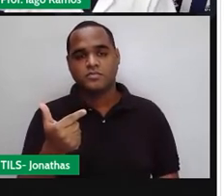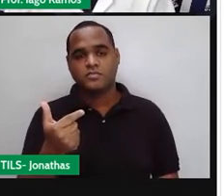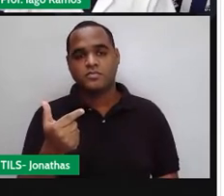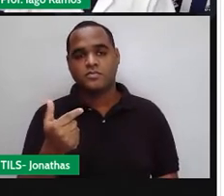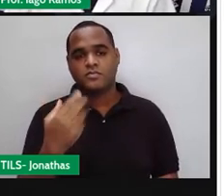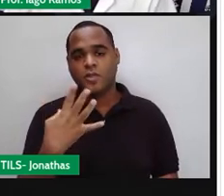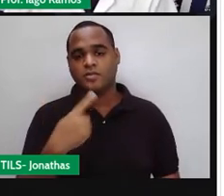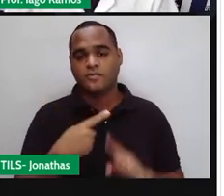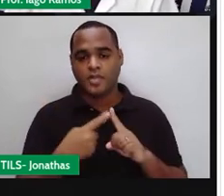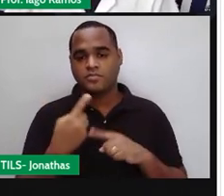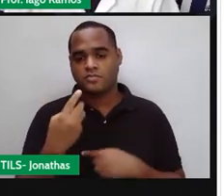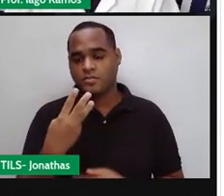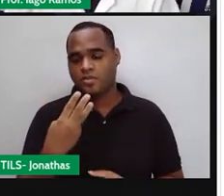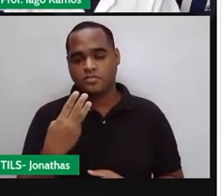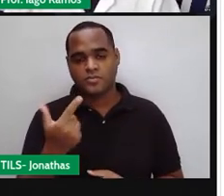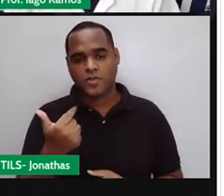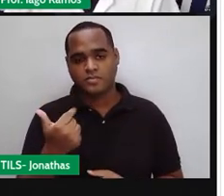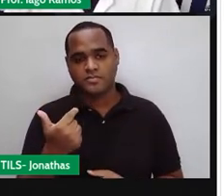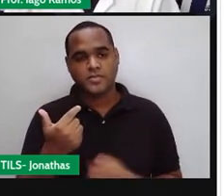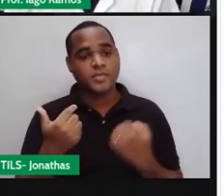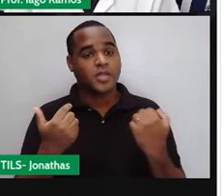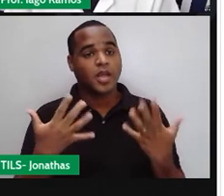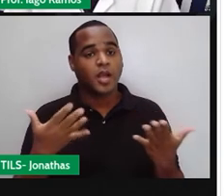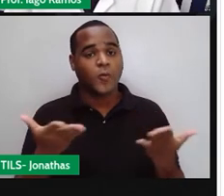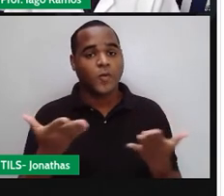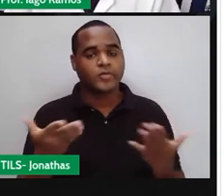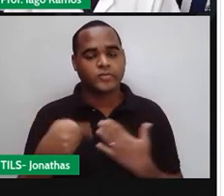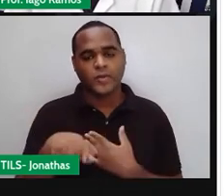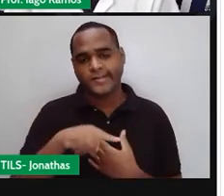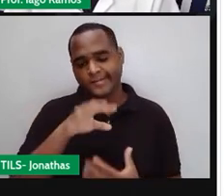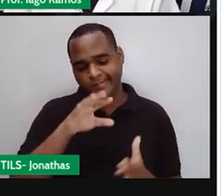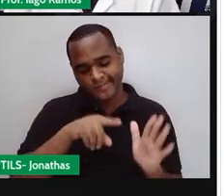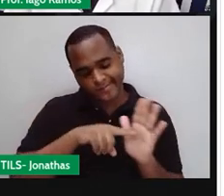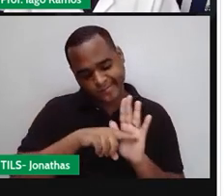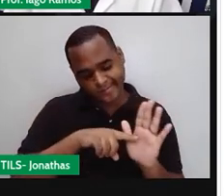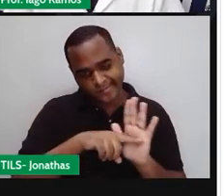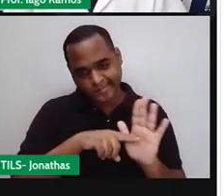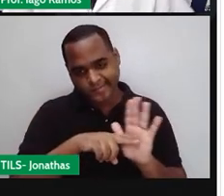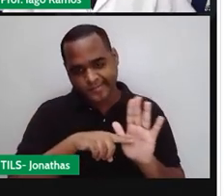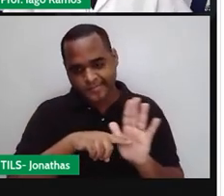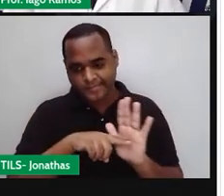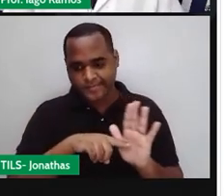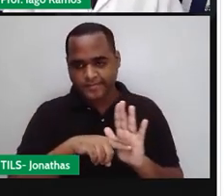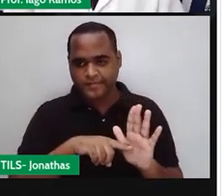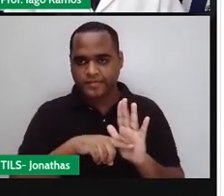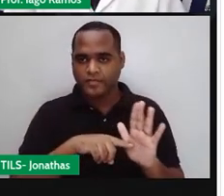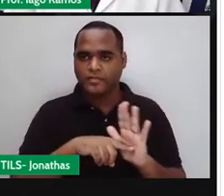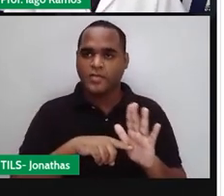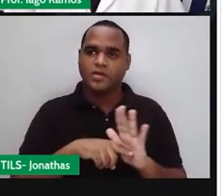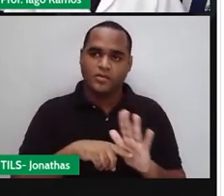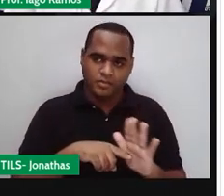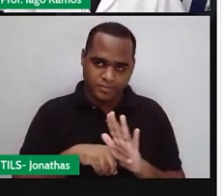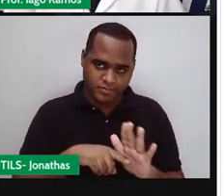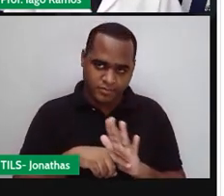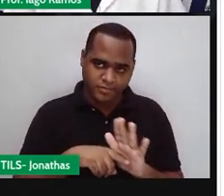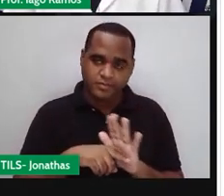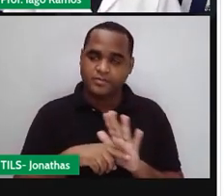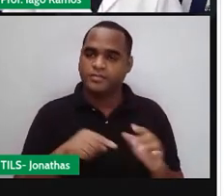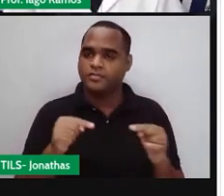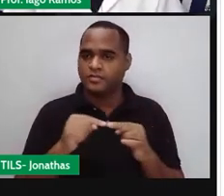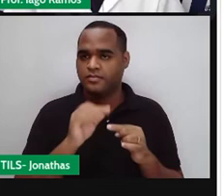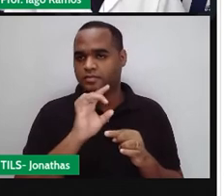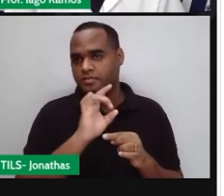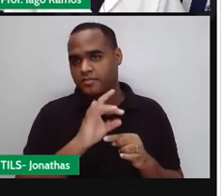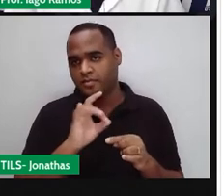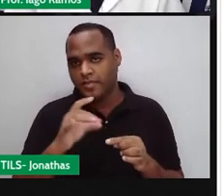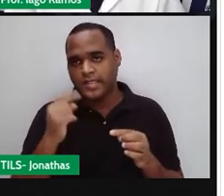Pronto. Só que aí, agora, a gente vai analisar quando é que o resultado dá positivo e quando é que